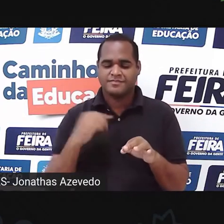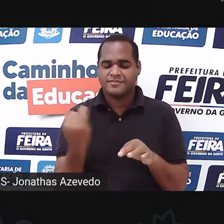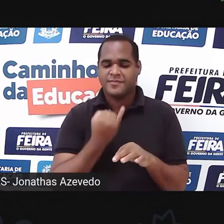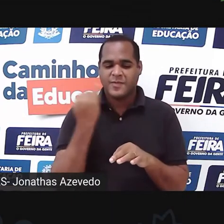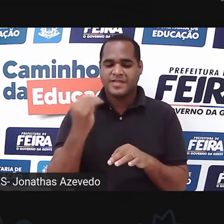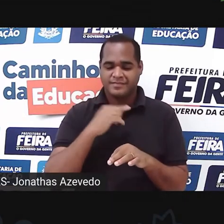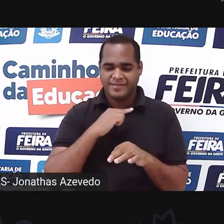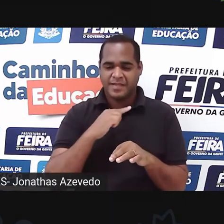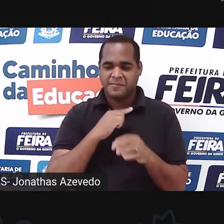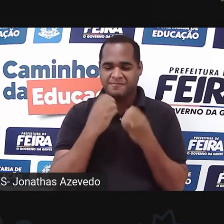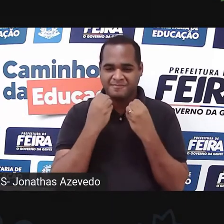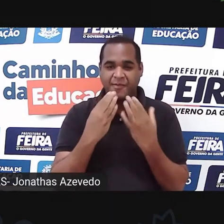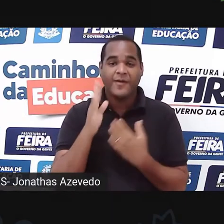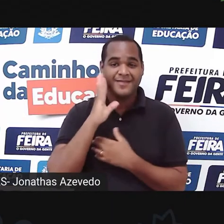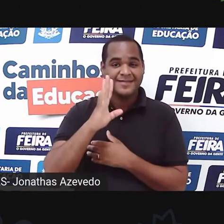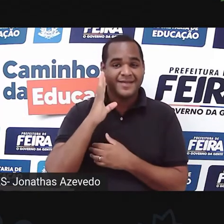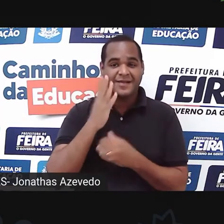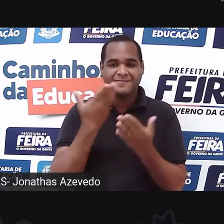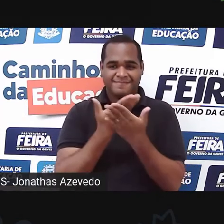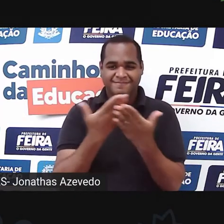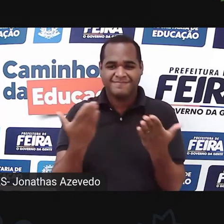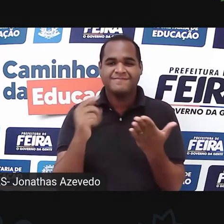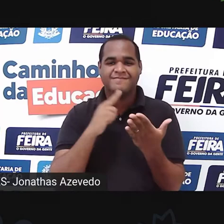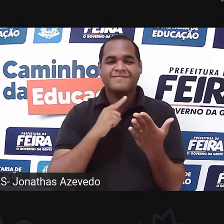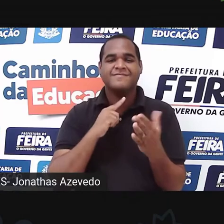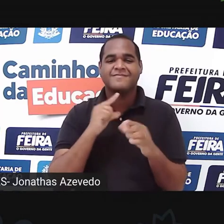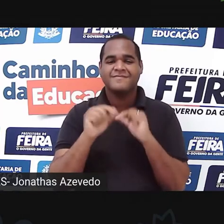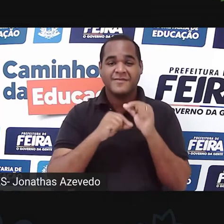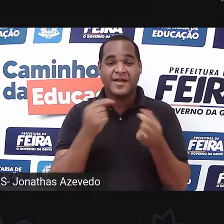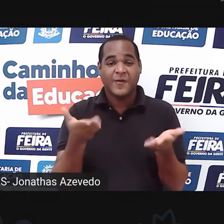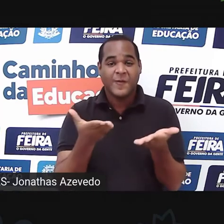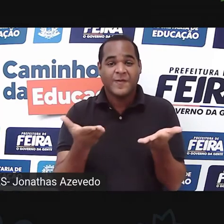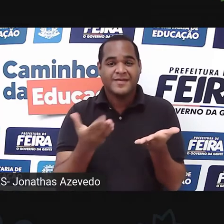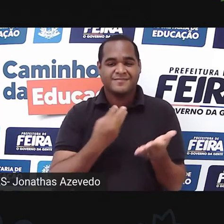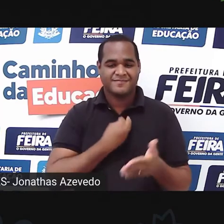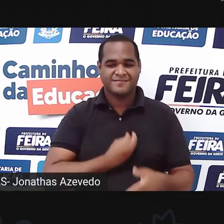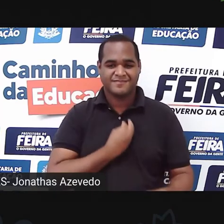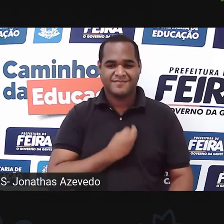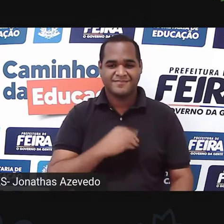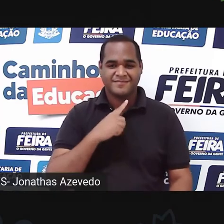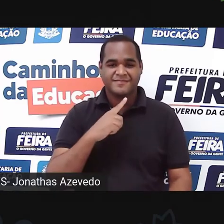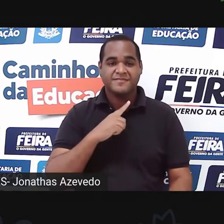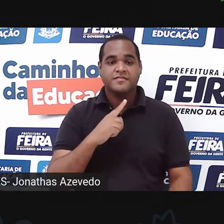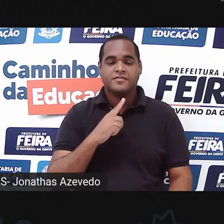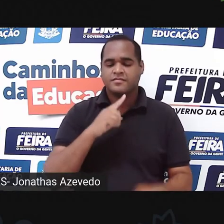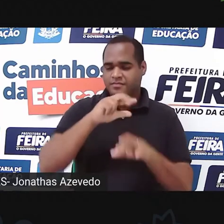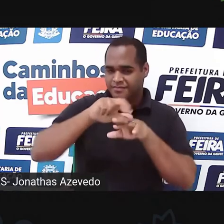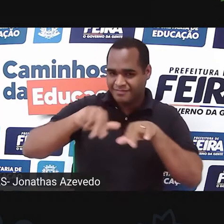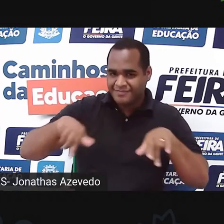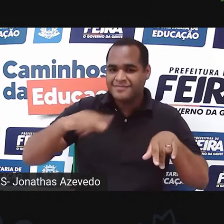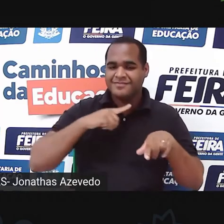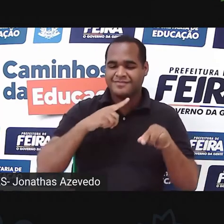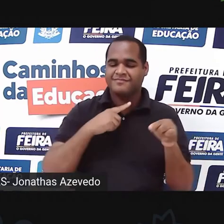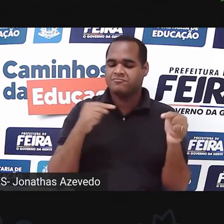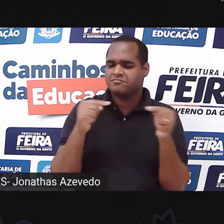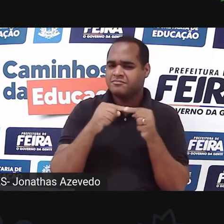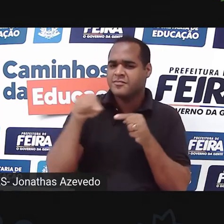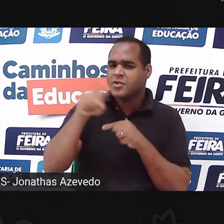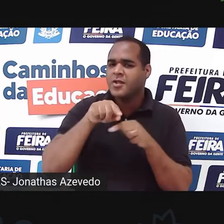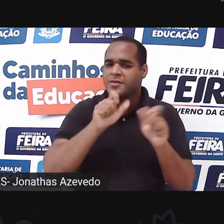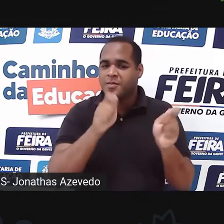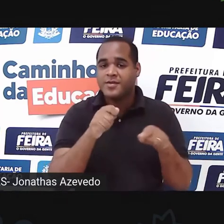coisa legal para essa aula de agora, é isso aí, coisas, inclusive, que nós já